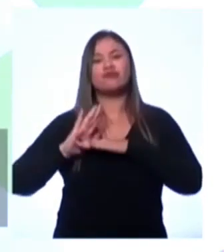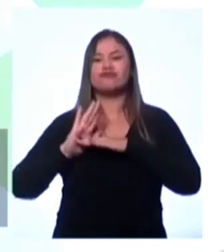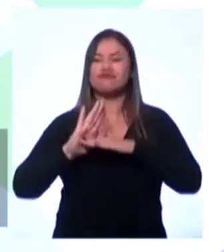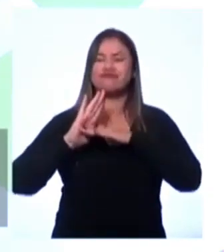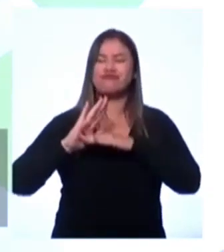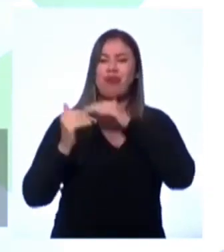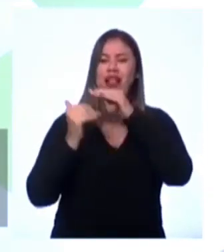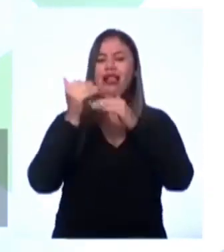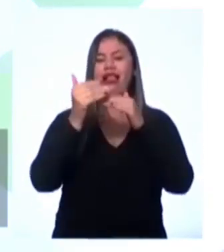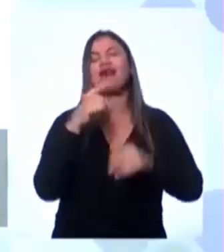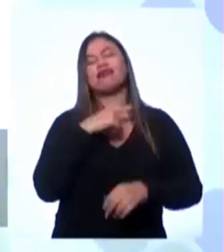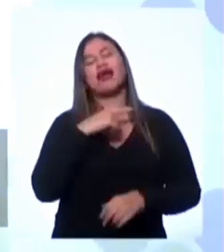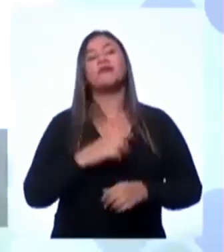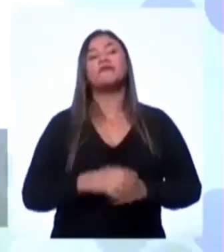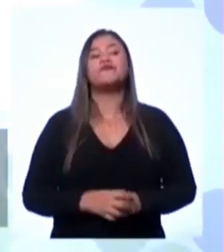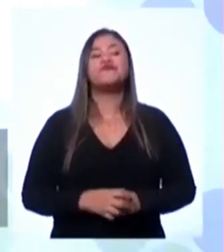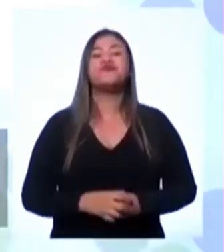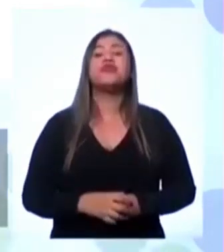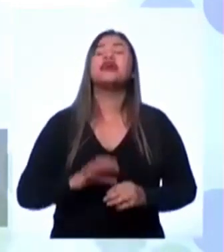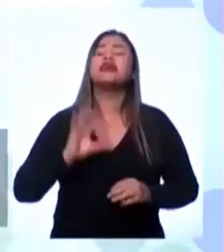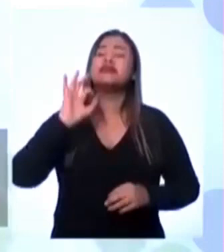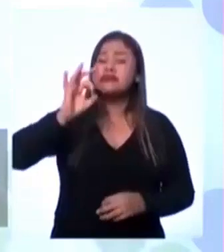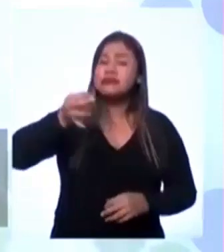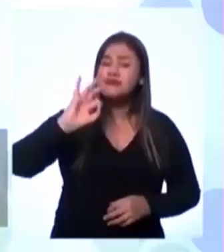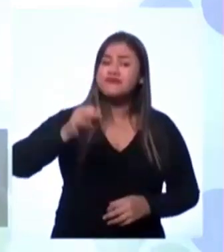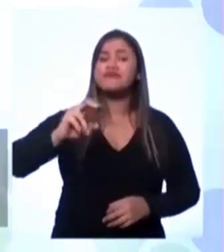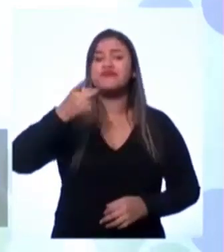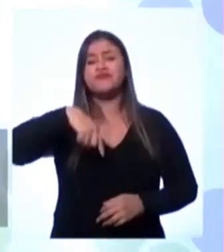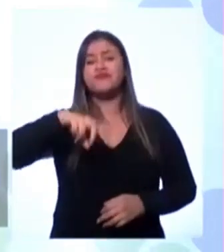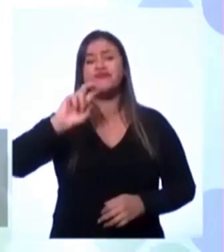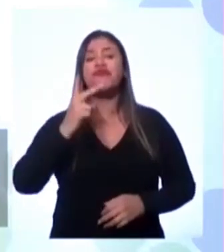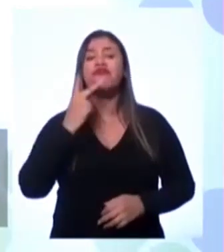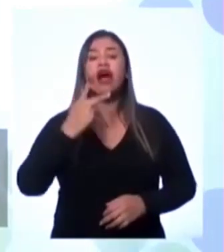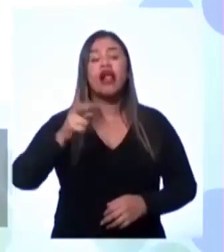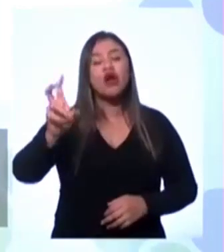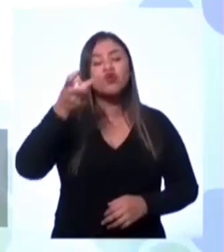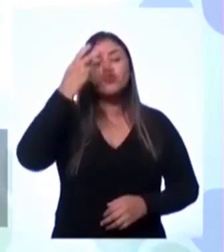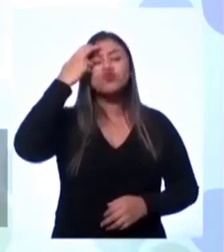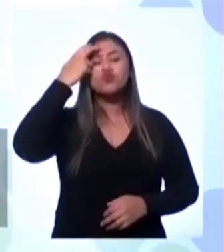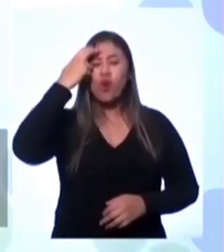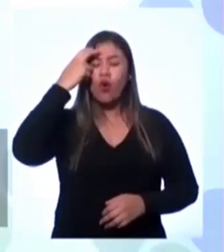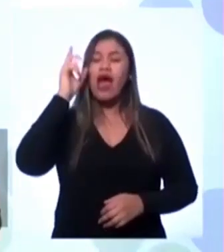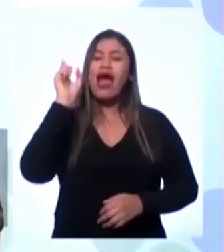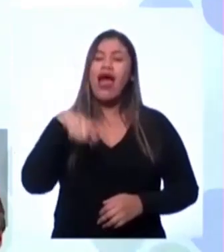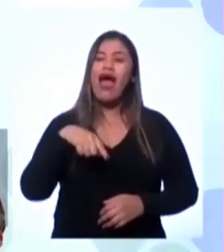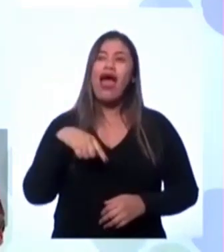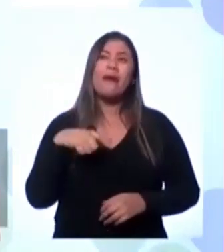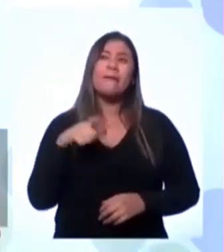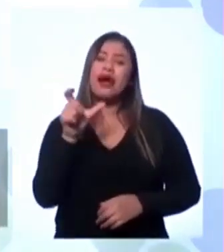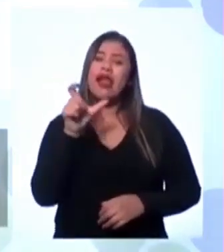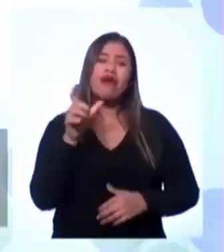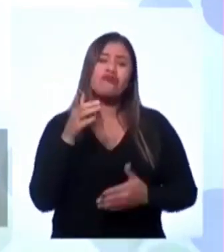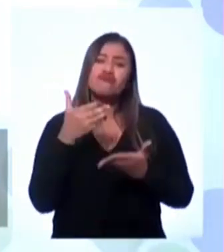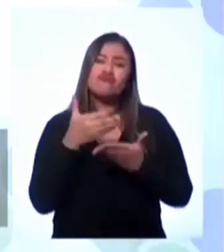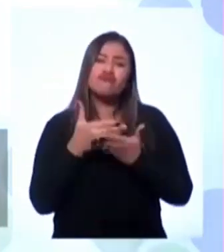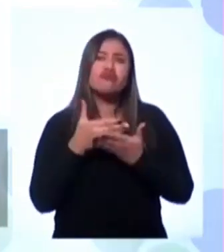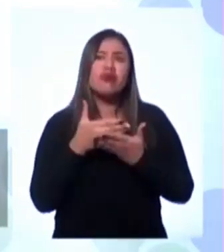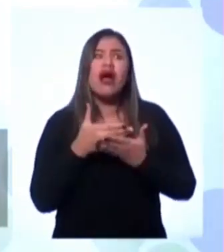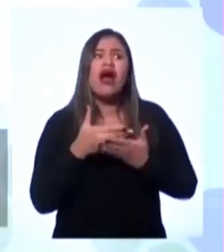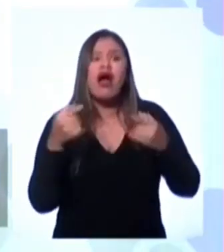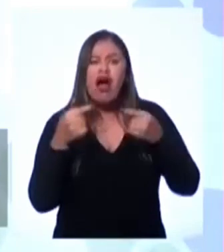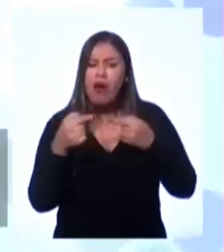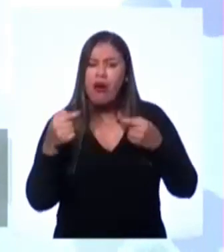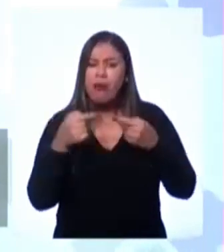Exatamente. E quando falamos sobre cultura... A cultura, essa palavra, ela é tão frequente em nosso cotidiano e ela é tão importante.